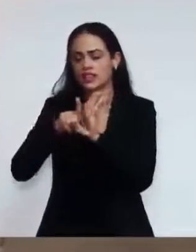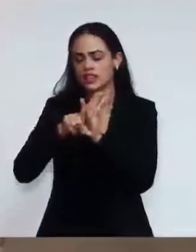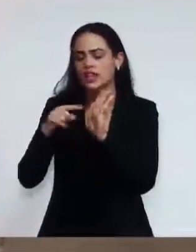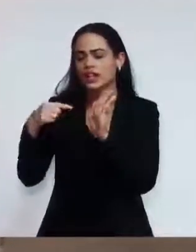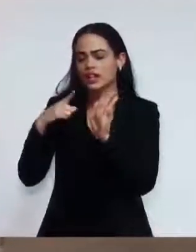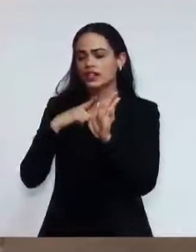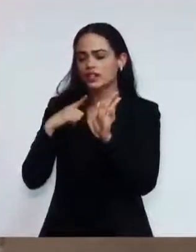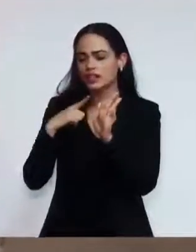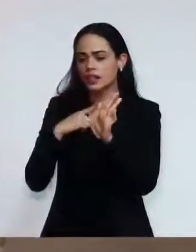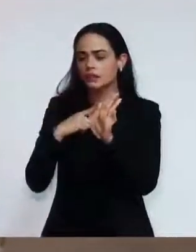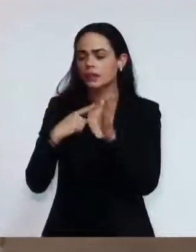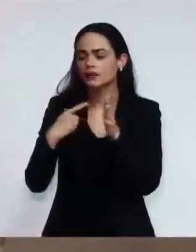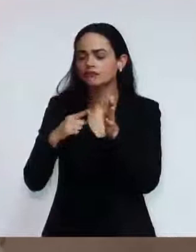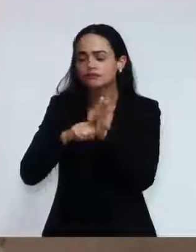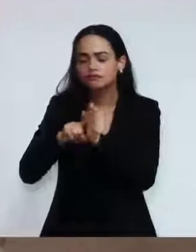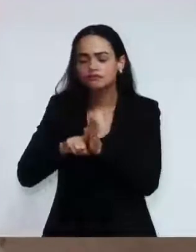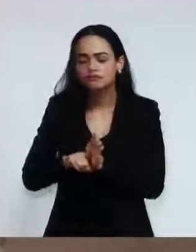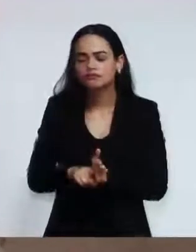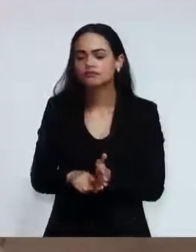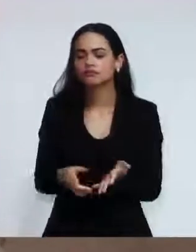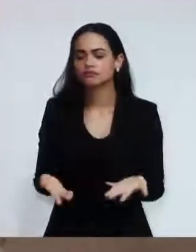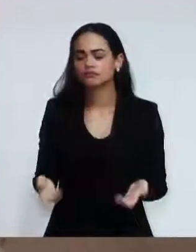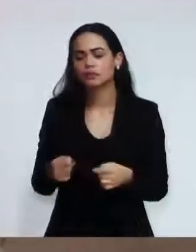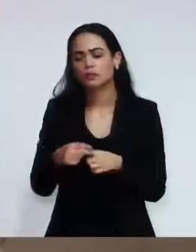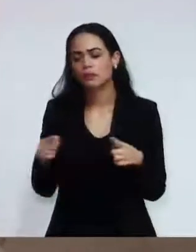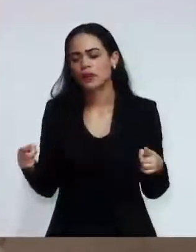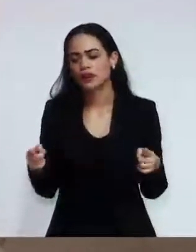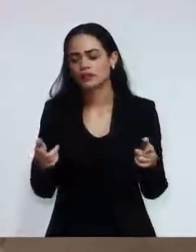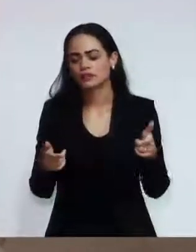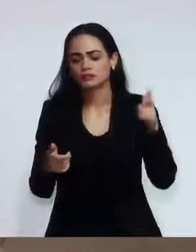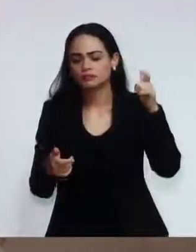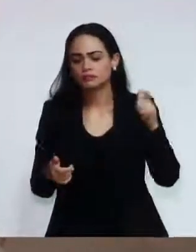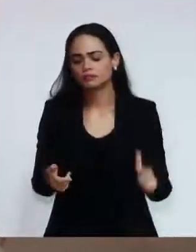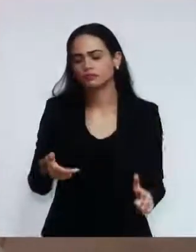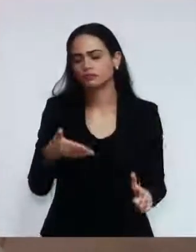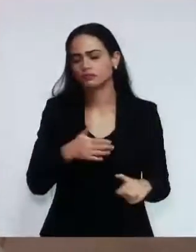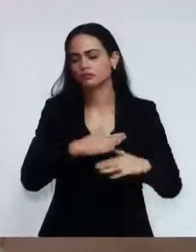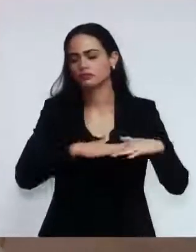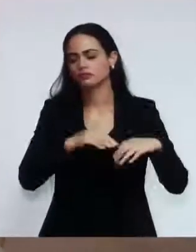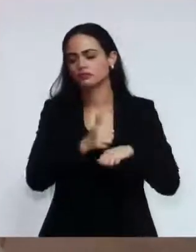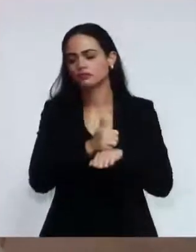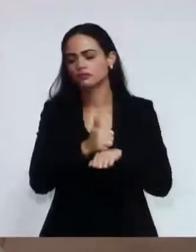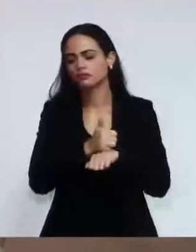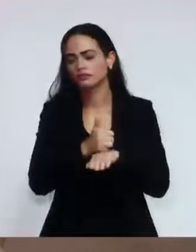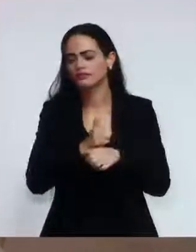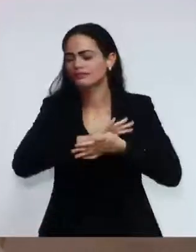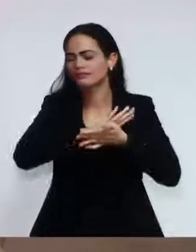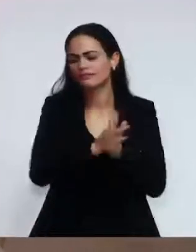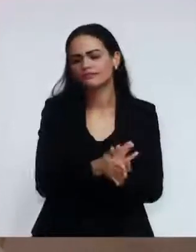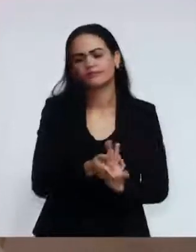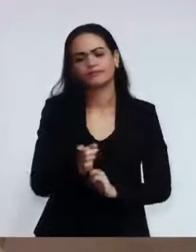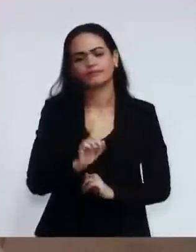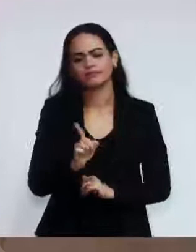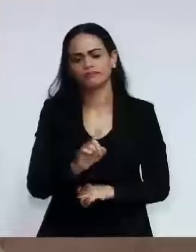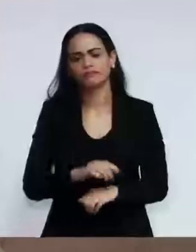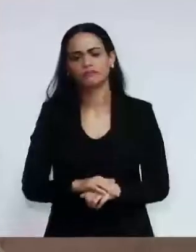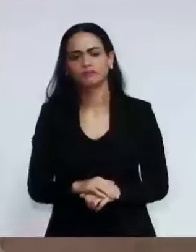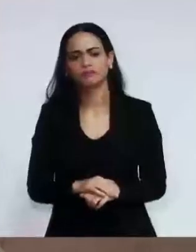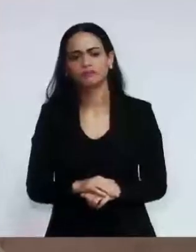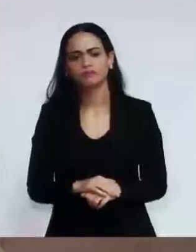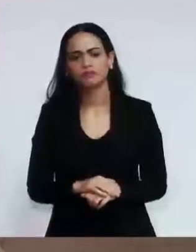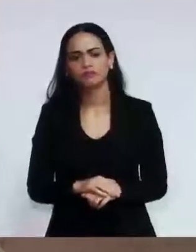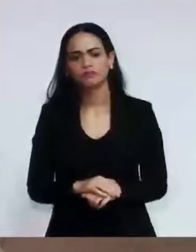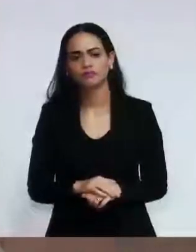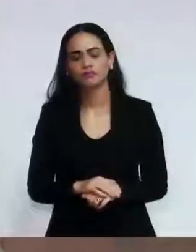essa situação. Só que, por gentileza, não humilhe um profissional. Se ele fez, é porque